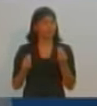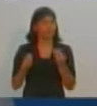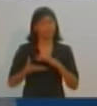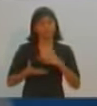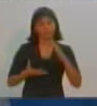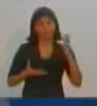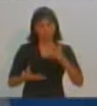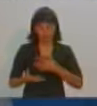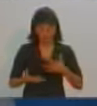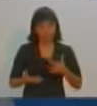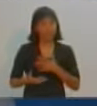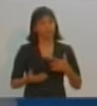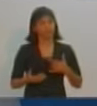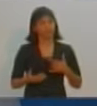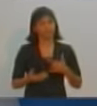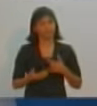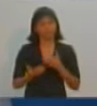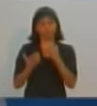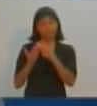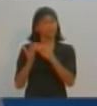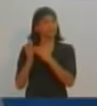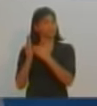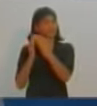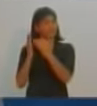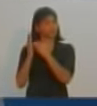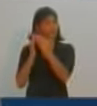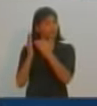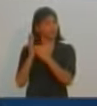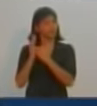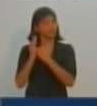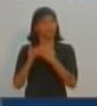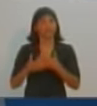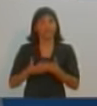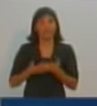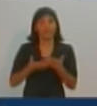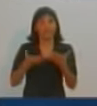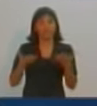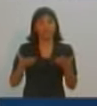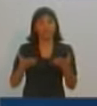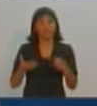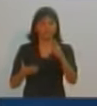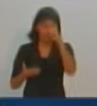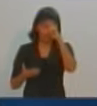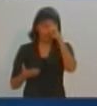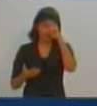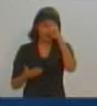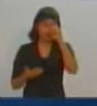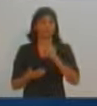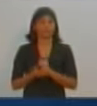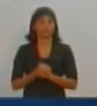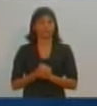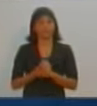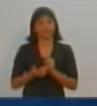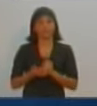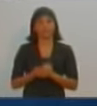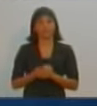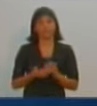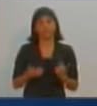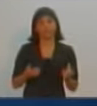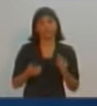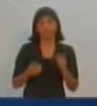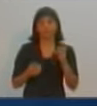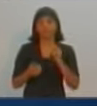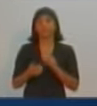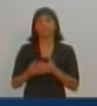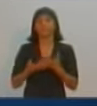E uma das minhas propostas para a saúde de Presidente Prudente é a reabertura do pronto-socorro da Santa Casa. E agora, parece que vai tornar, vai